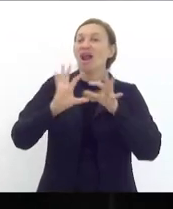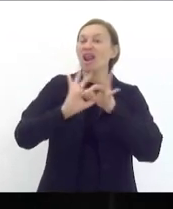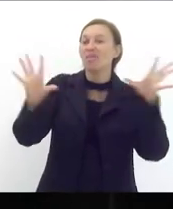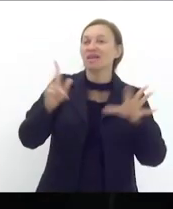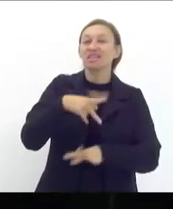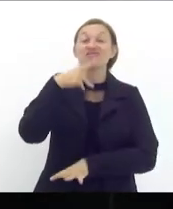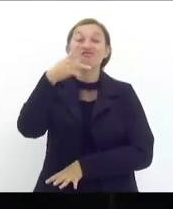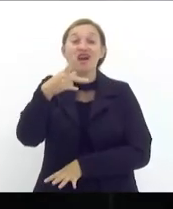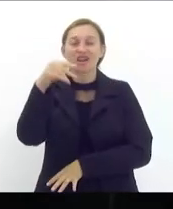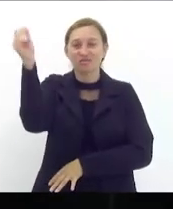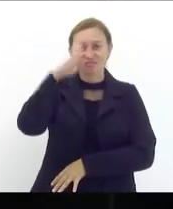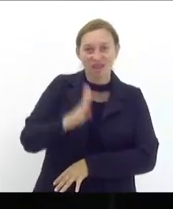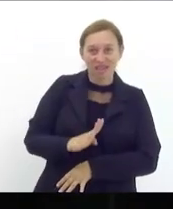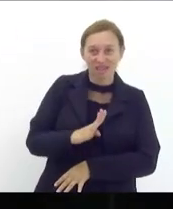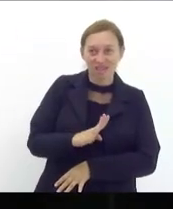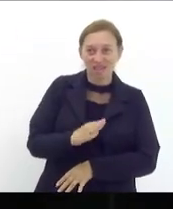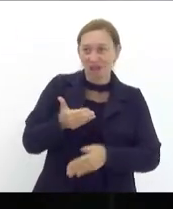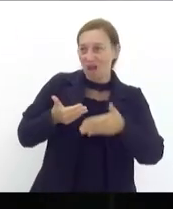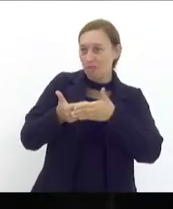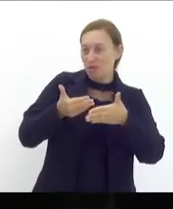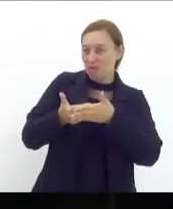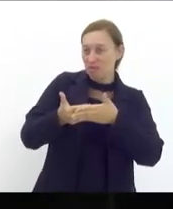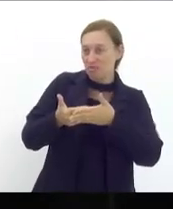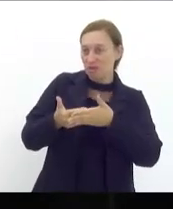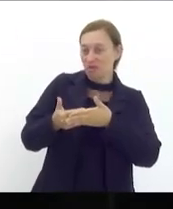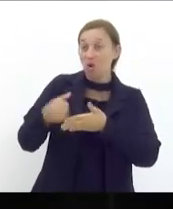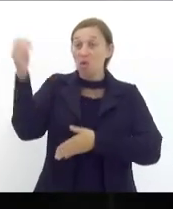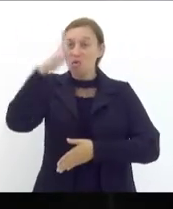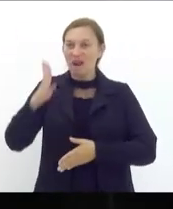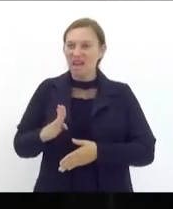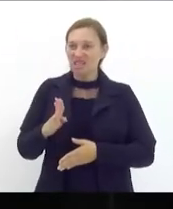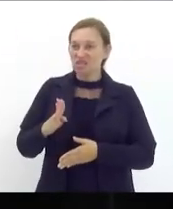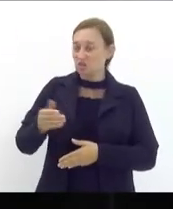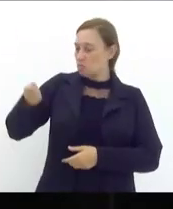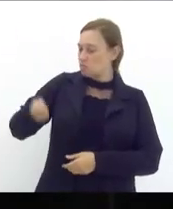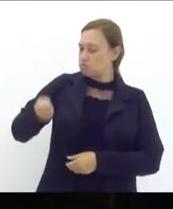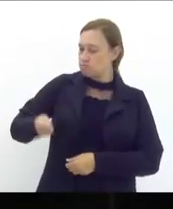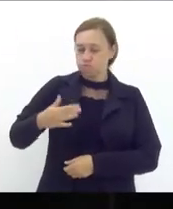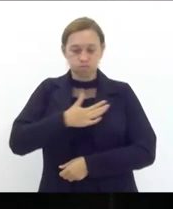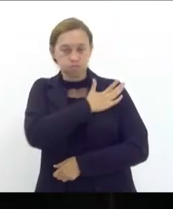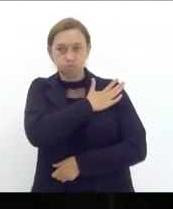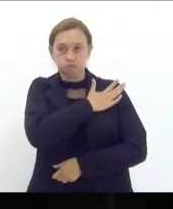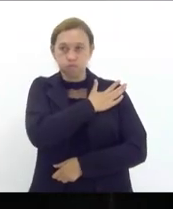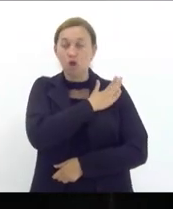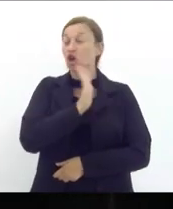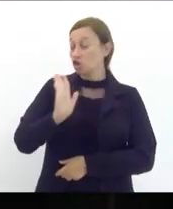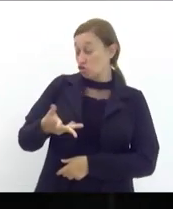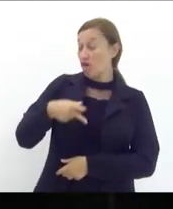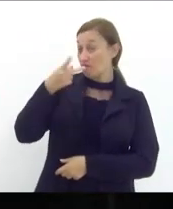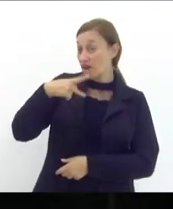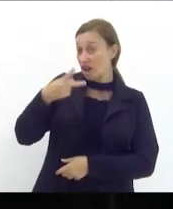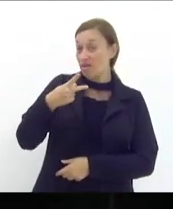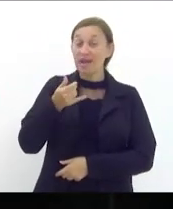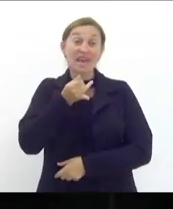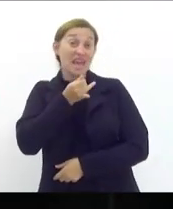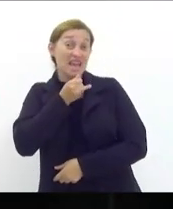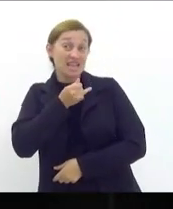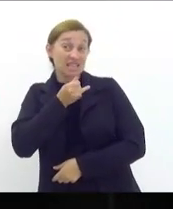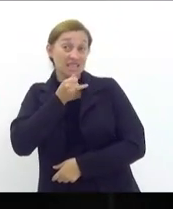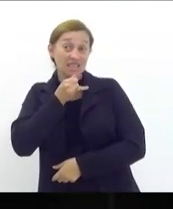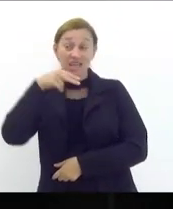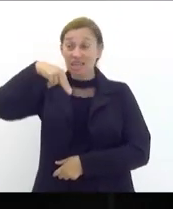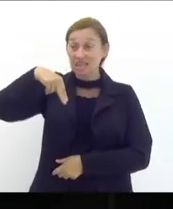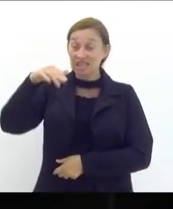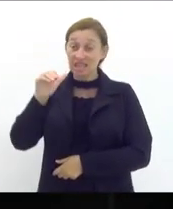expressão do Brasil aproximando o Brasil de vez dessas ditaduras que eu já citei como por exemplo a